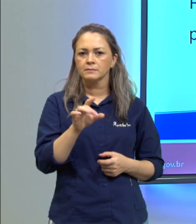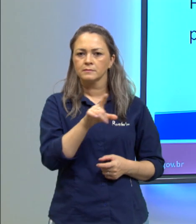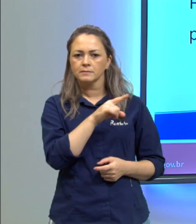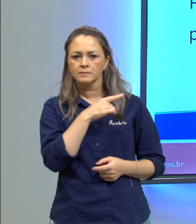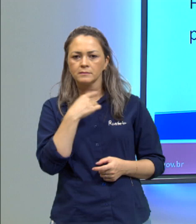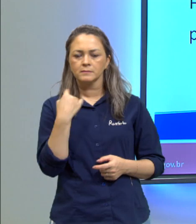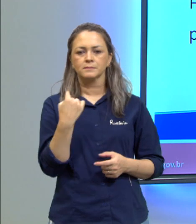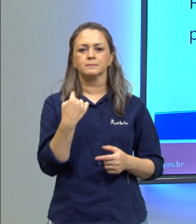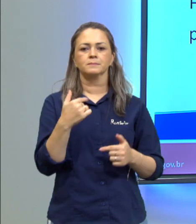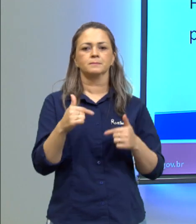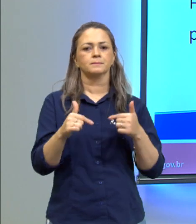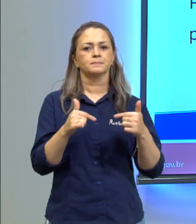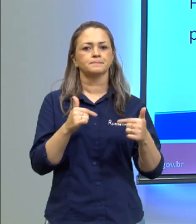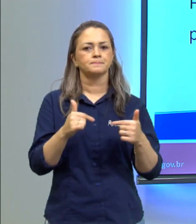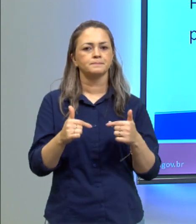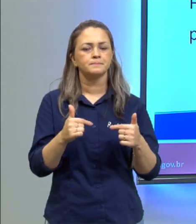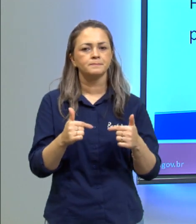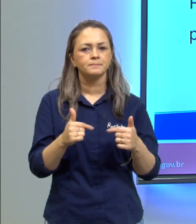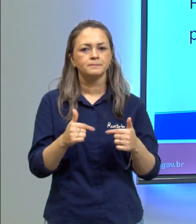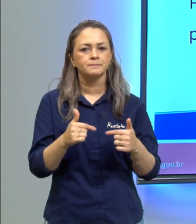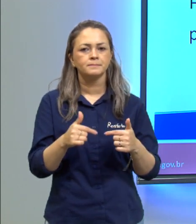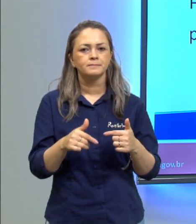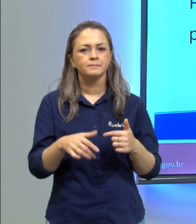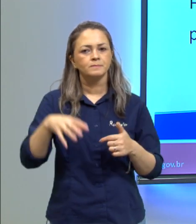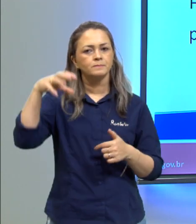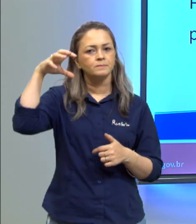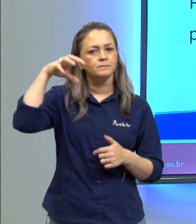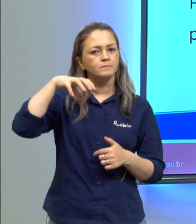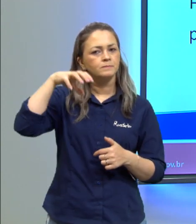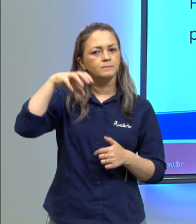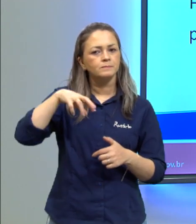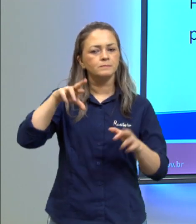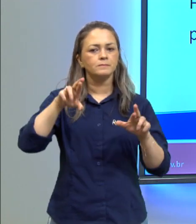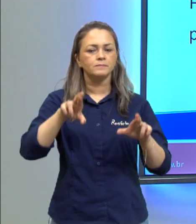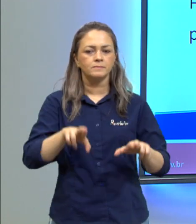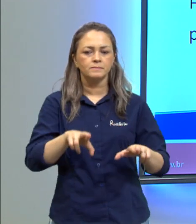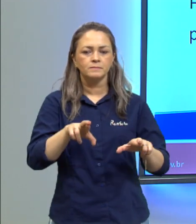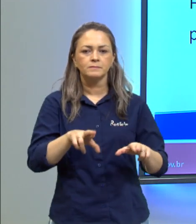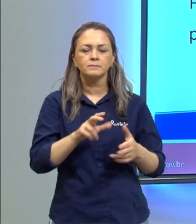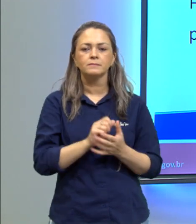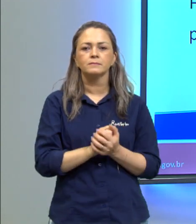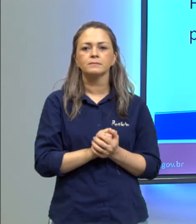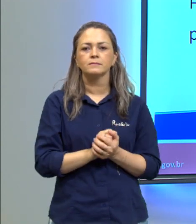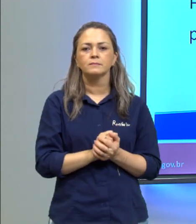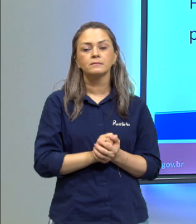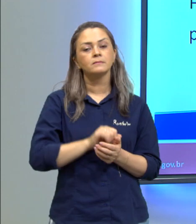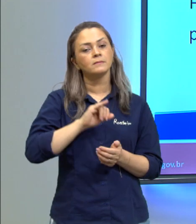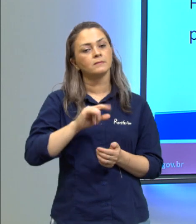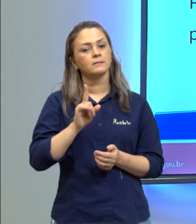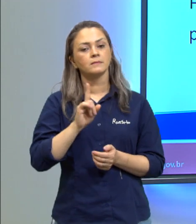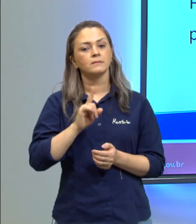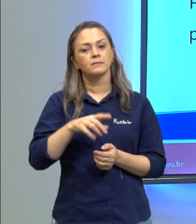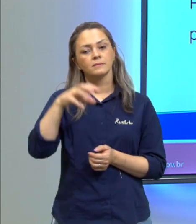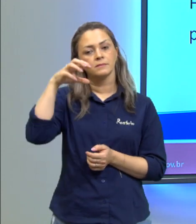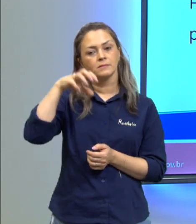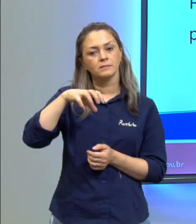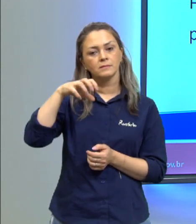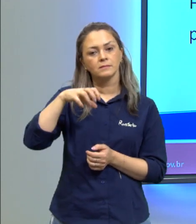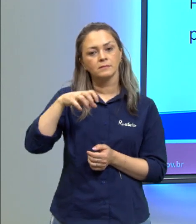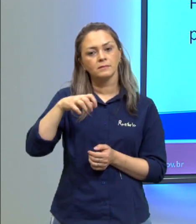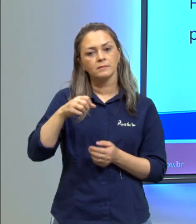-se para o trabalho quando chove na região. Caso não chova, sua